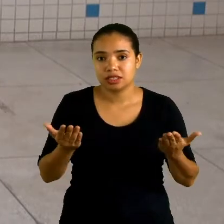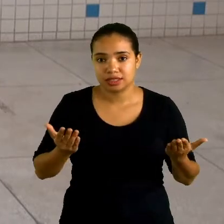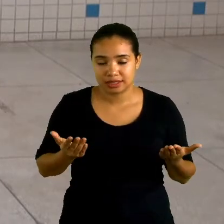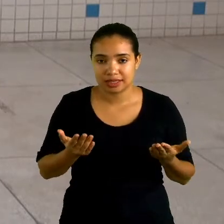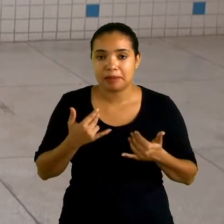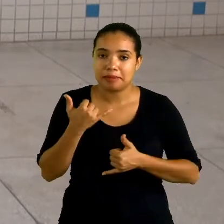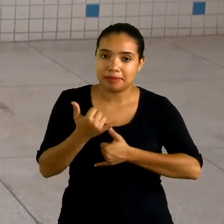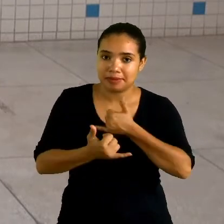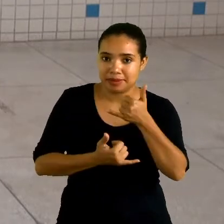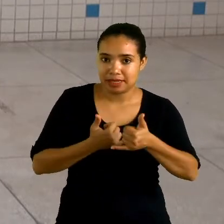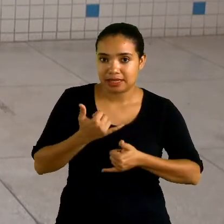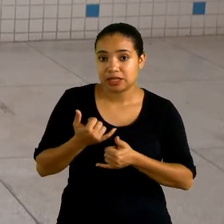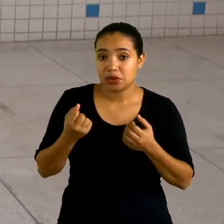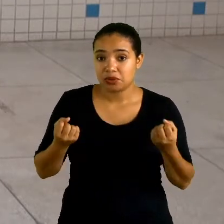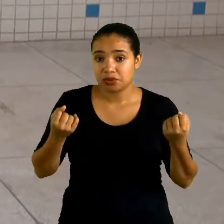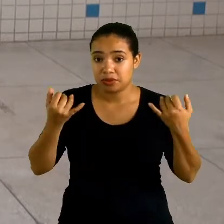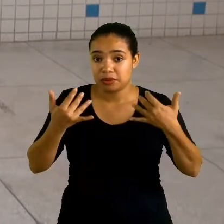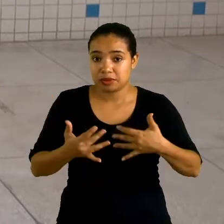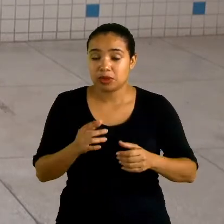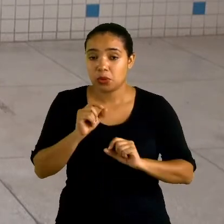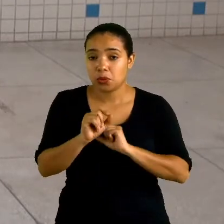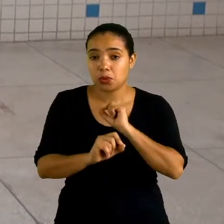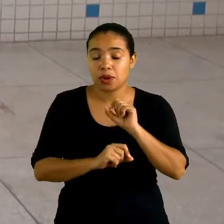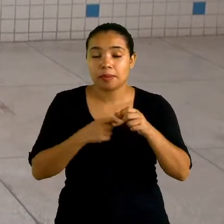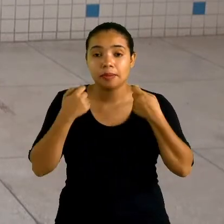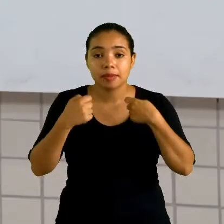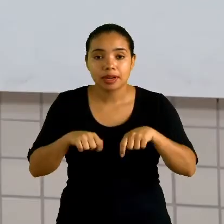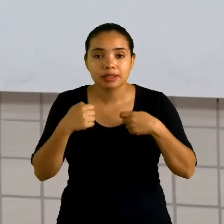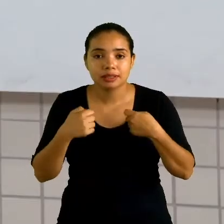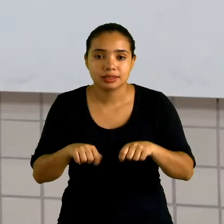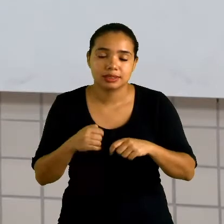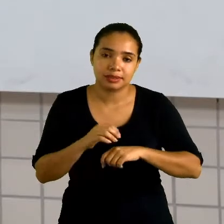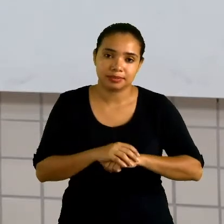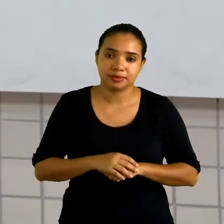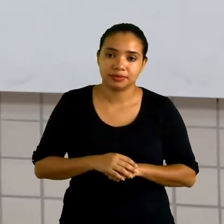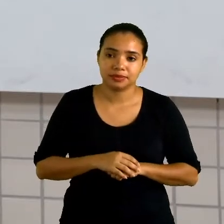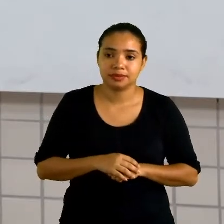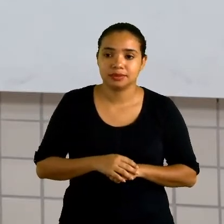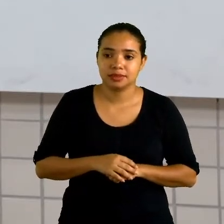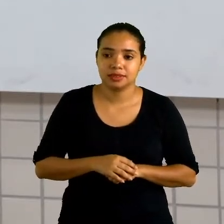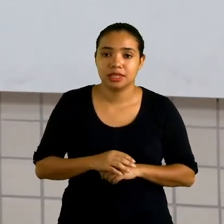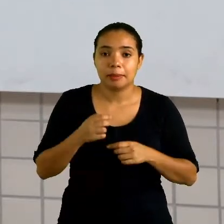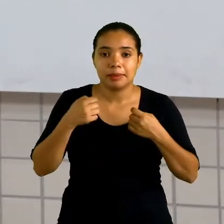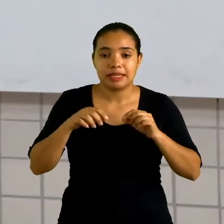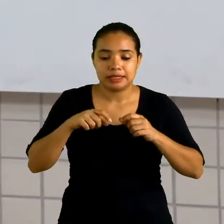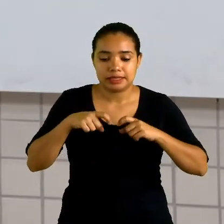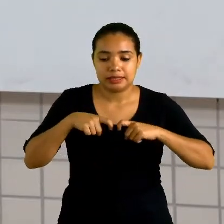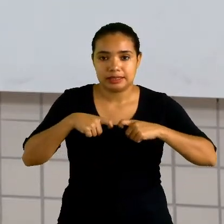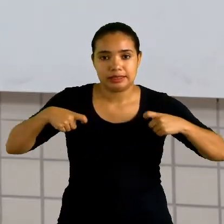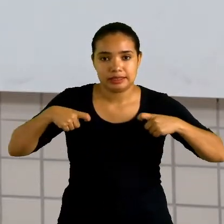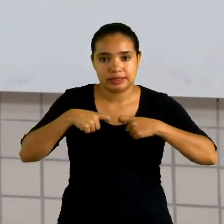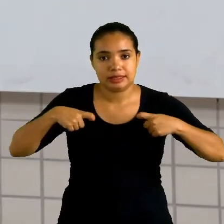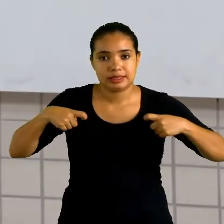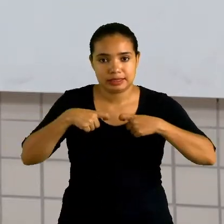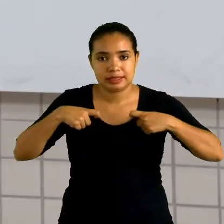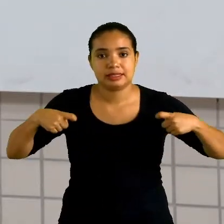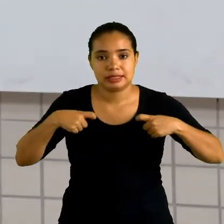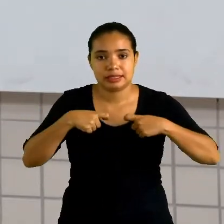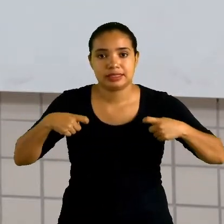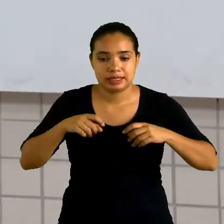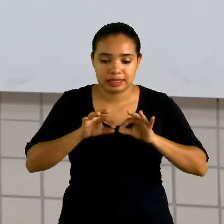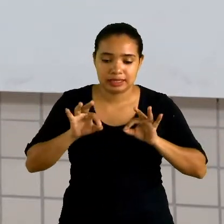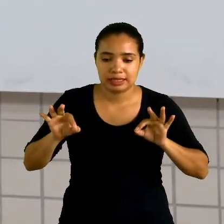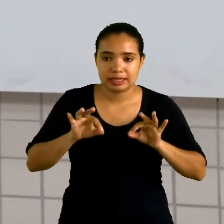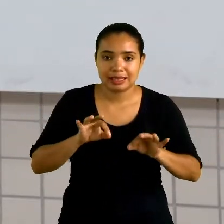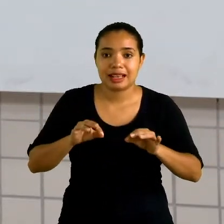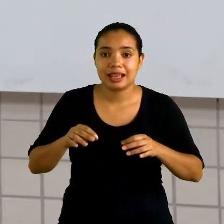brincadeira e vou explicar para vocês o que vai precisar. Você vai precisar de um pedaço de elástico e dois pontos, duas cadeiras